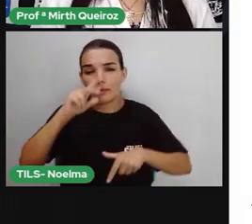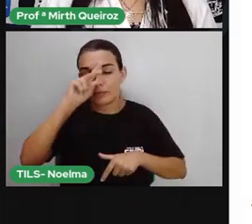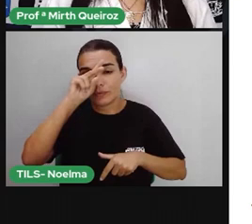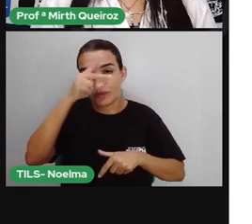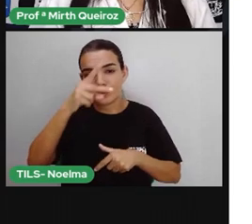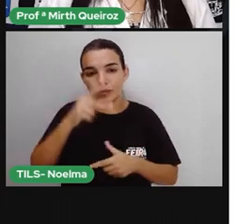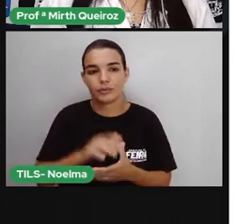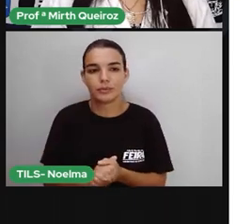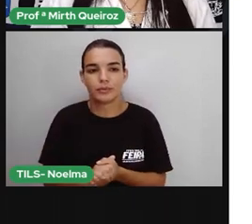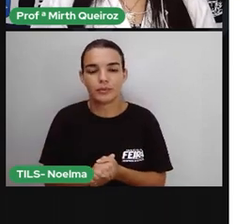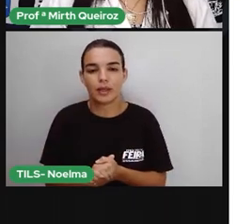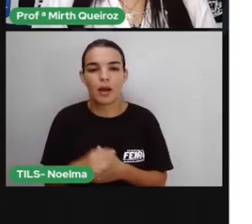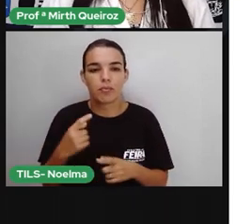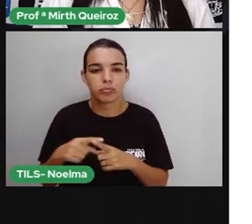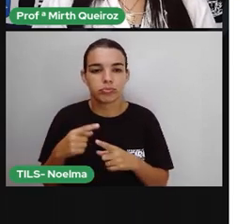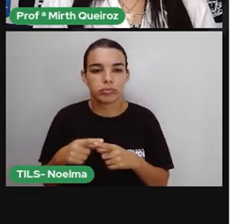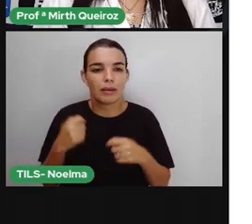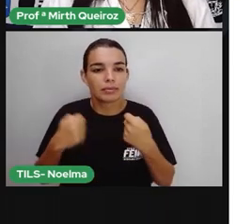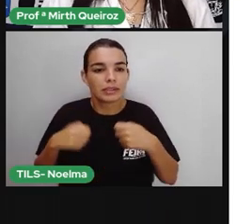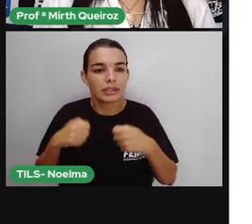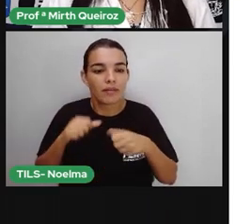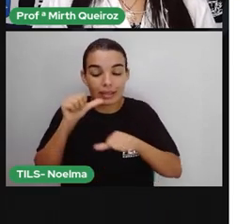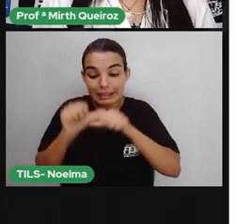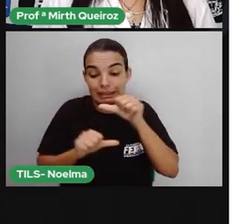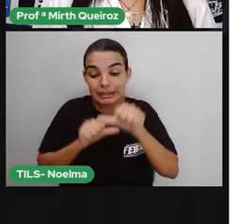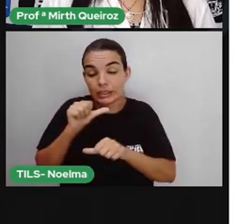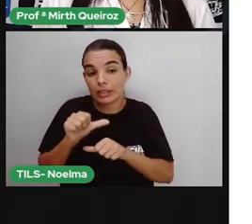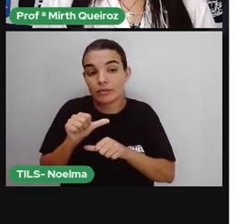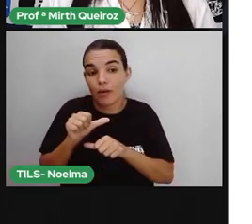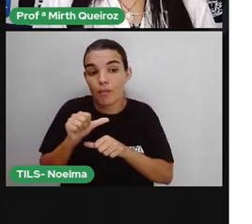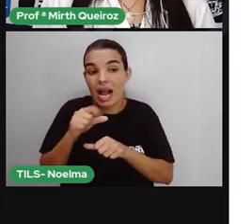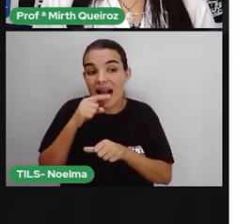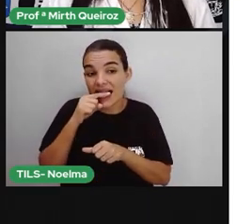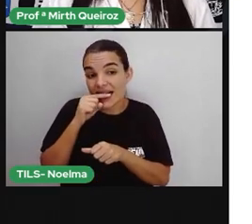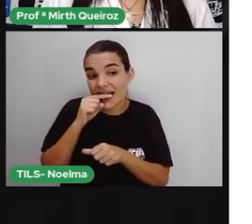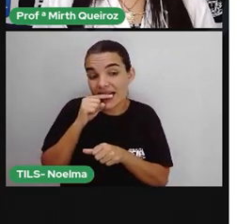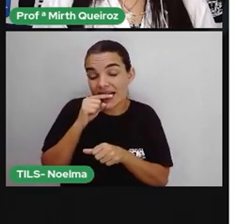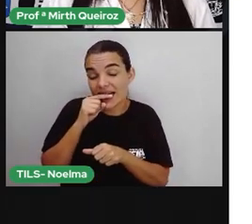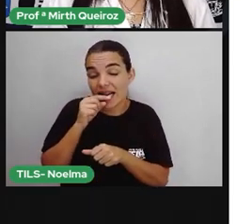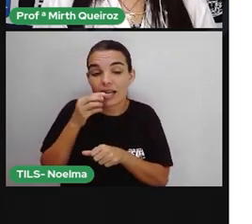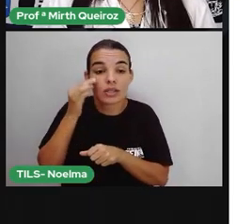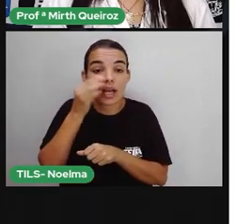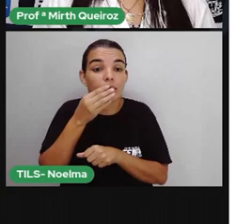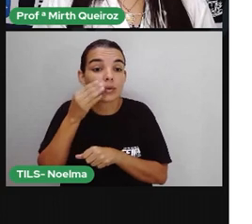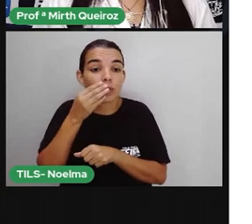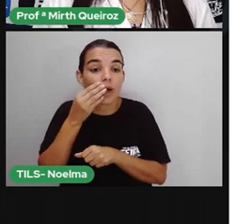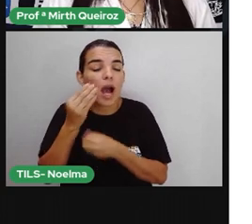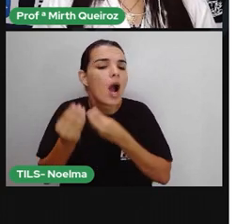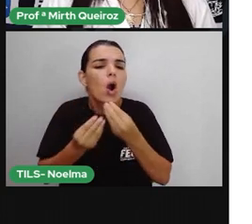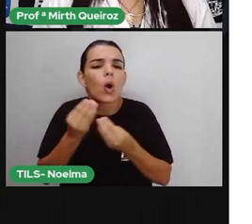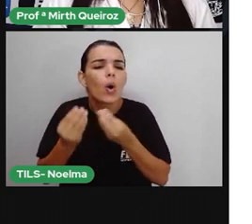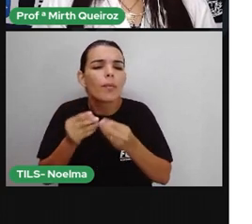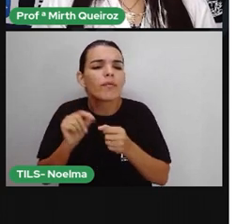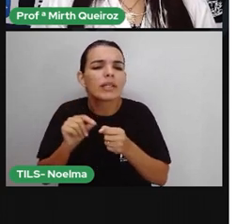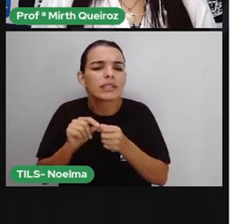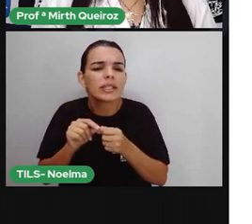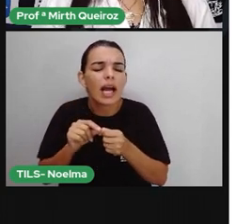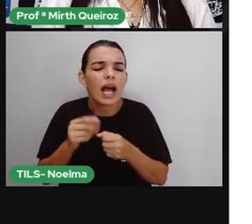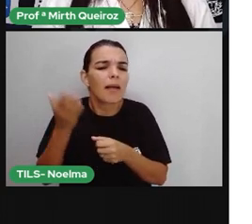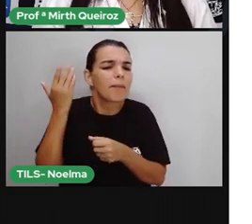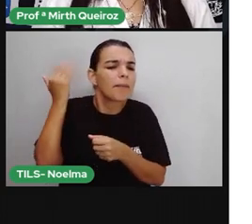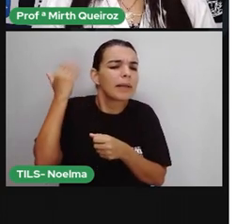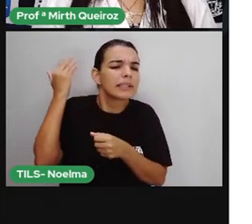Para ser produzido o açúcar. Como é que era produzido o açúcar no período colonial, então? Era através dos